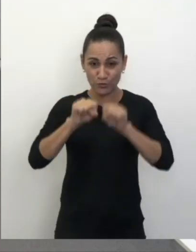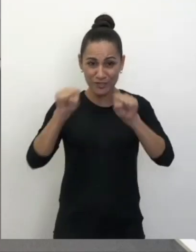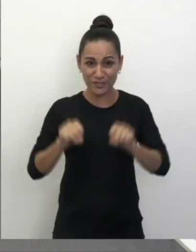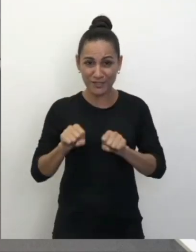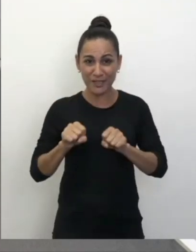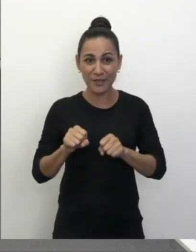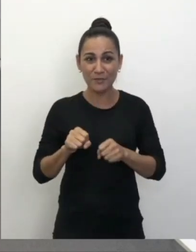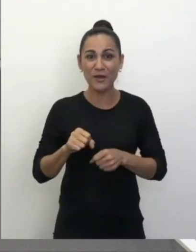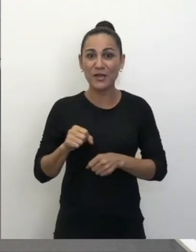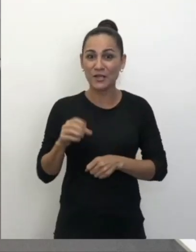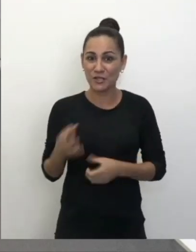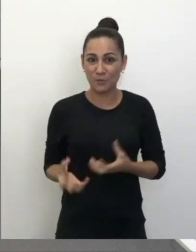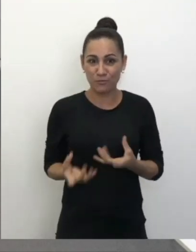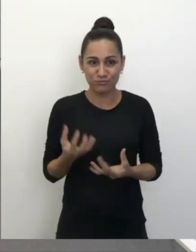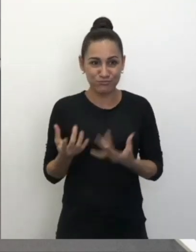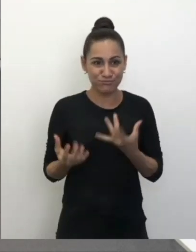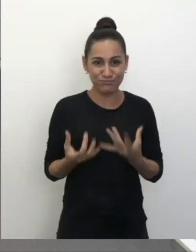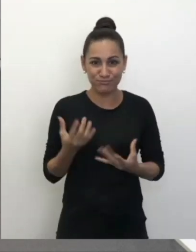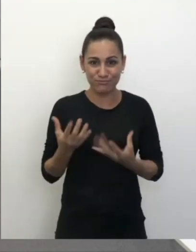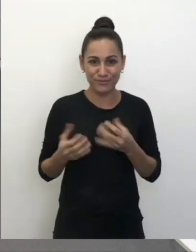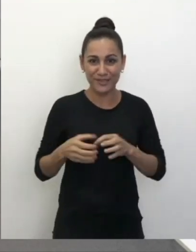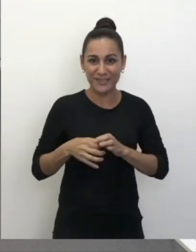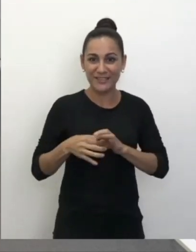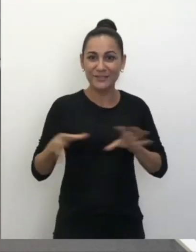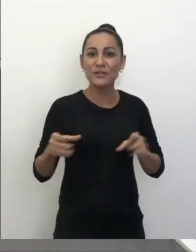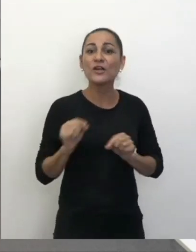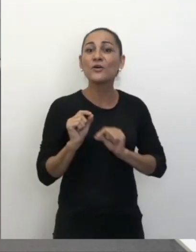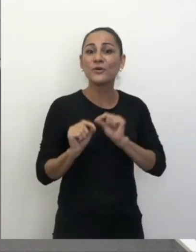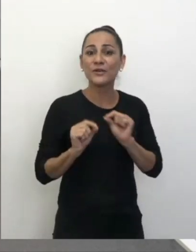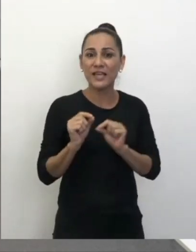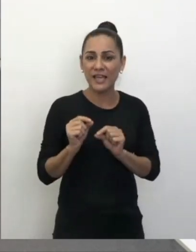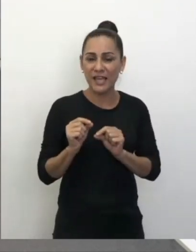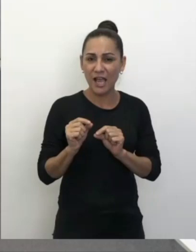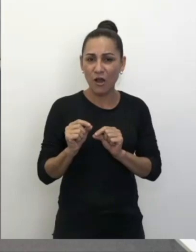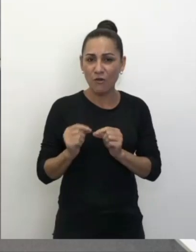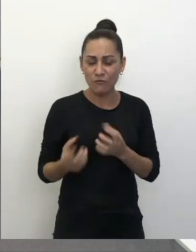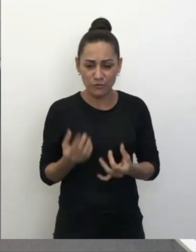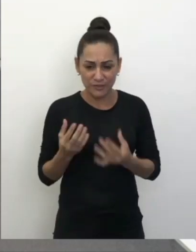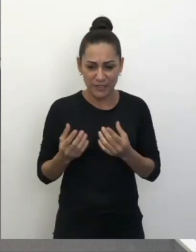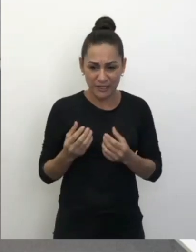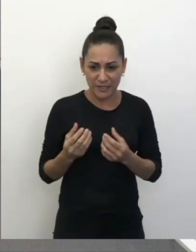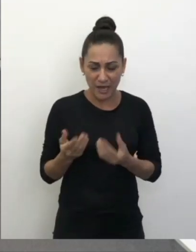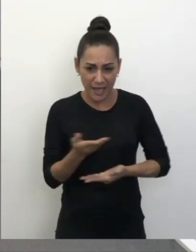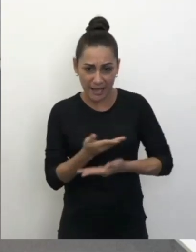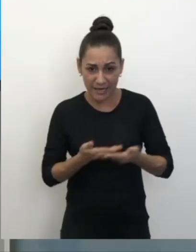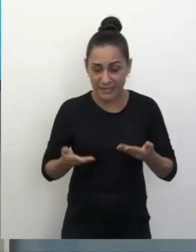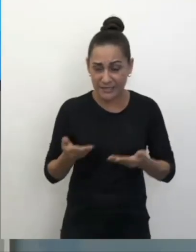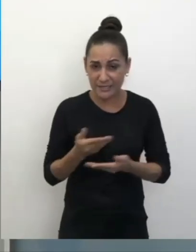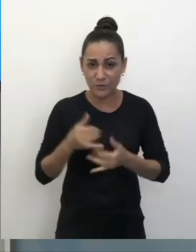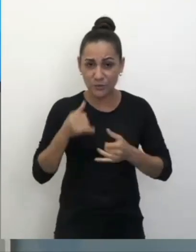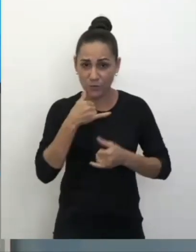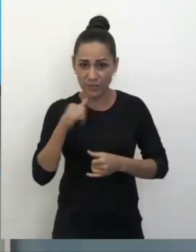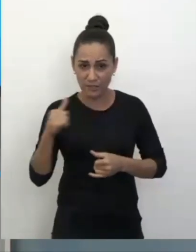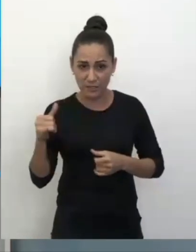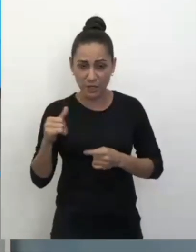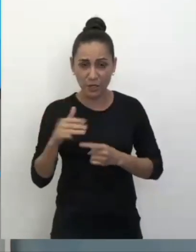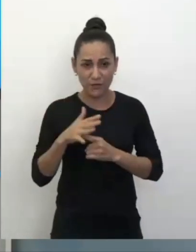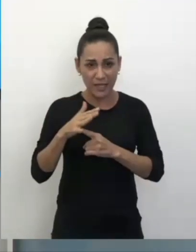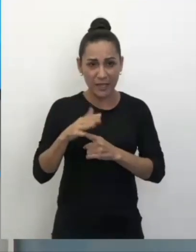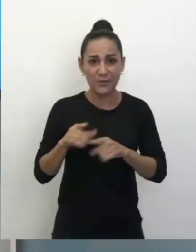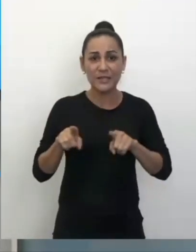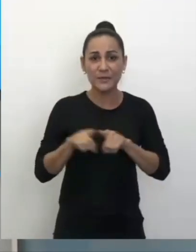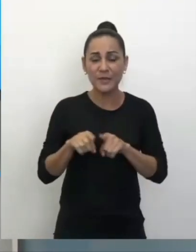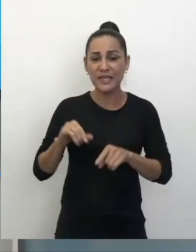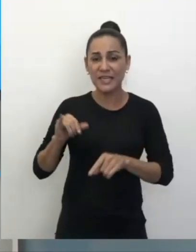botou fogo. Liberou a energia aí. Fogo tem a ver com energia térmica, né? Tem. Tem a ver também com infravermelho?